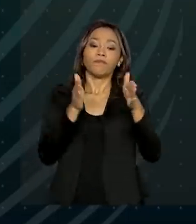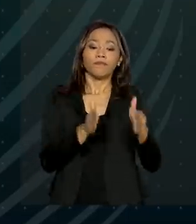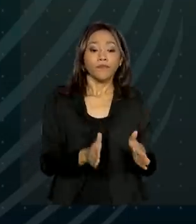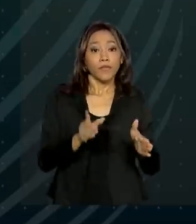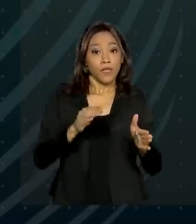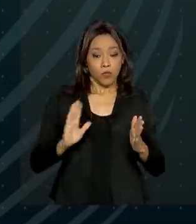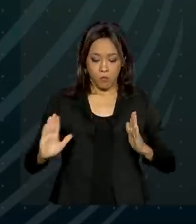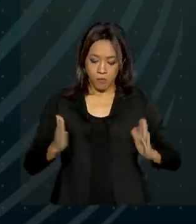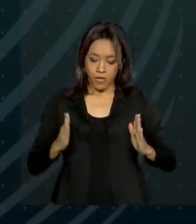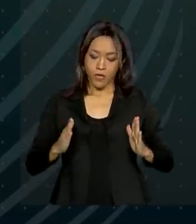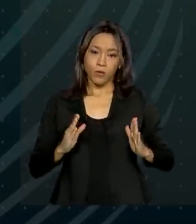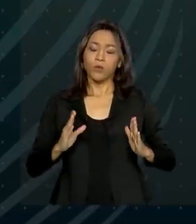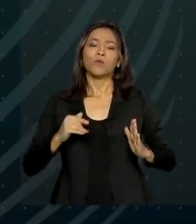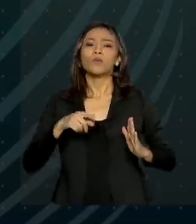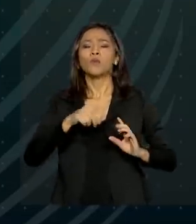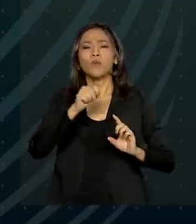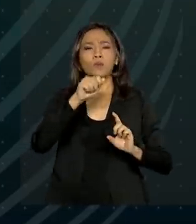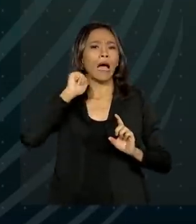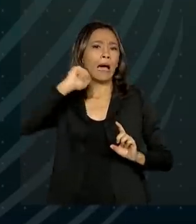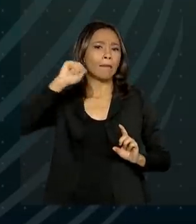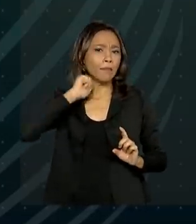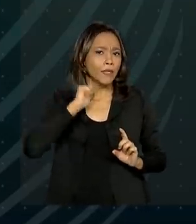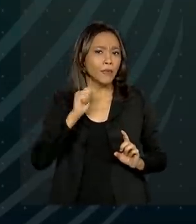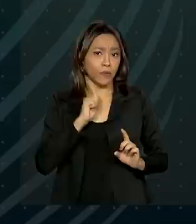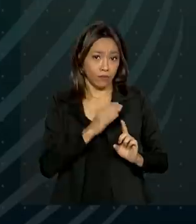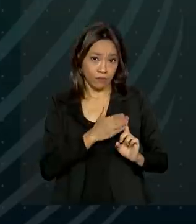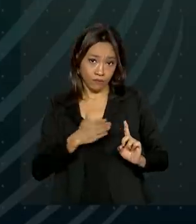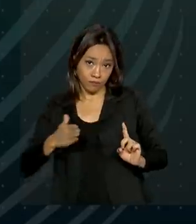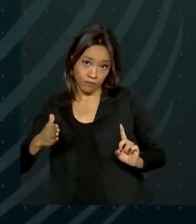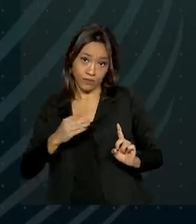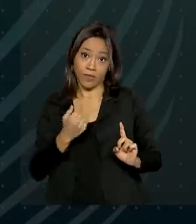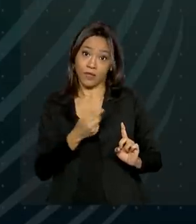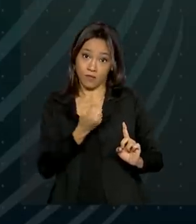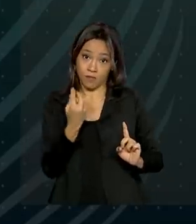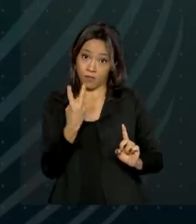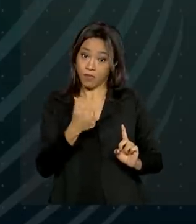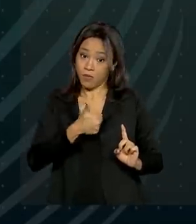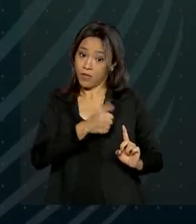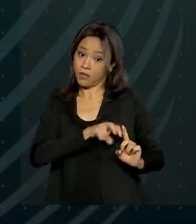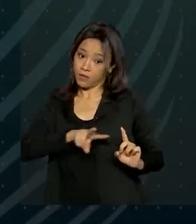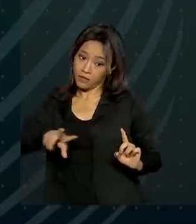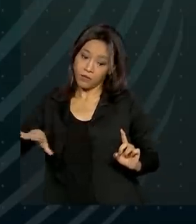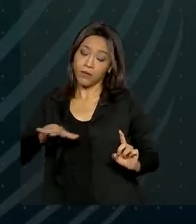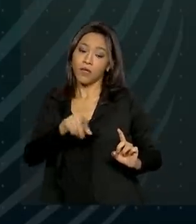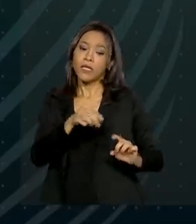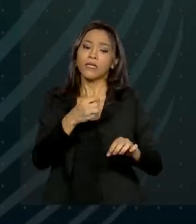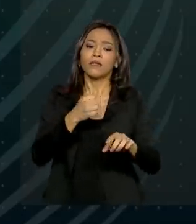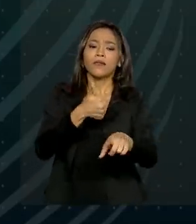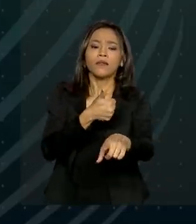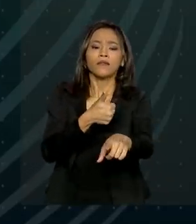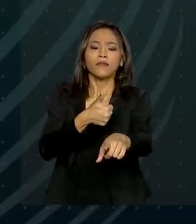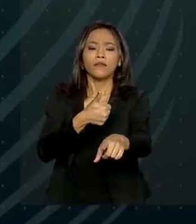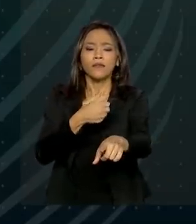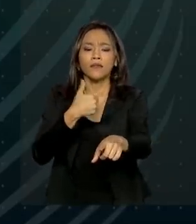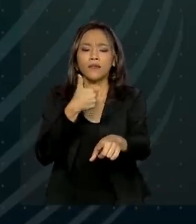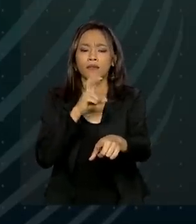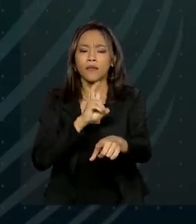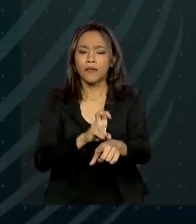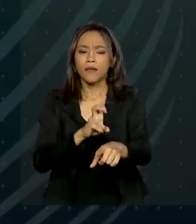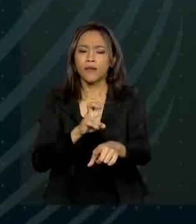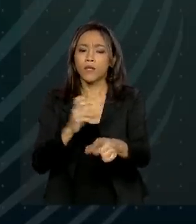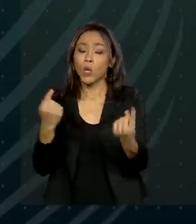15 dias de abril de 2019, foram 310.509 pedidos,